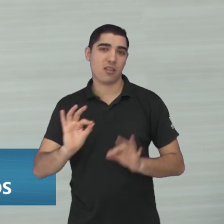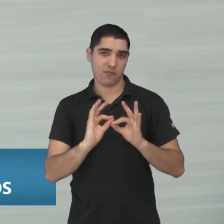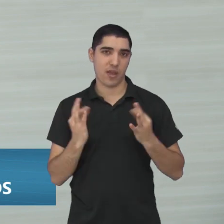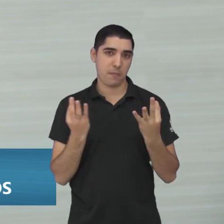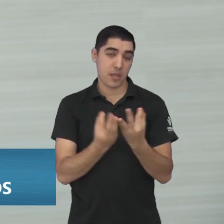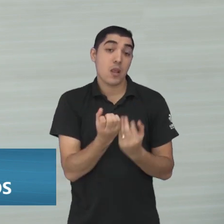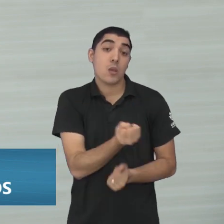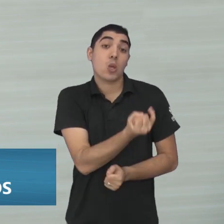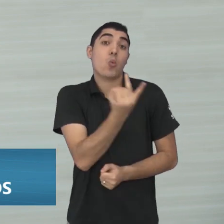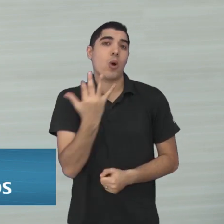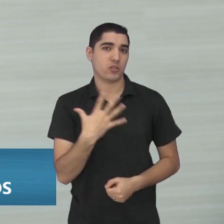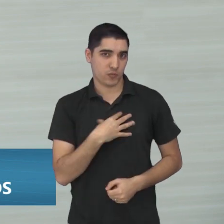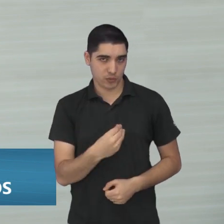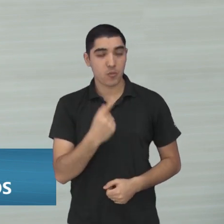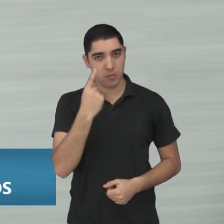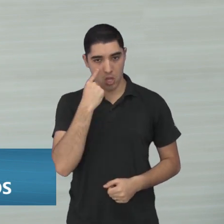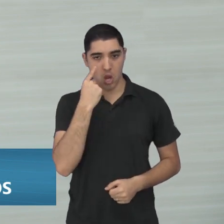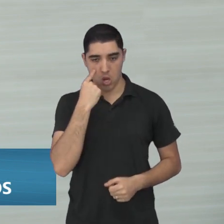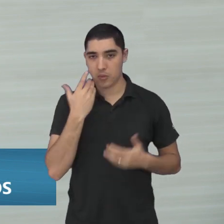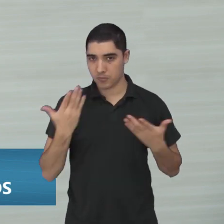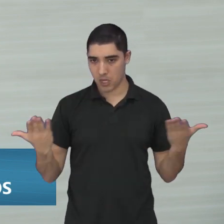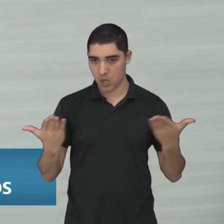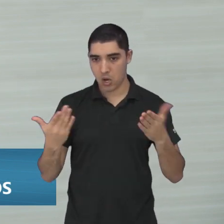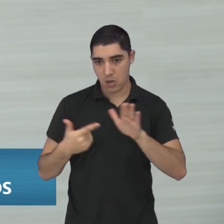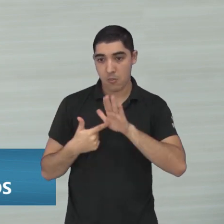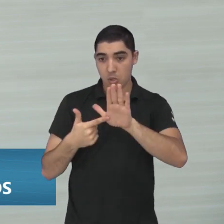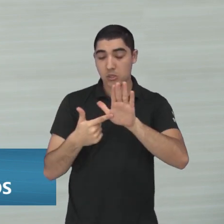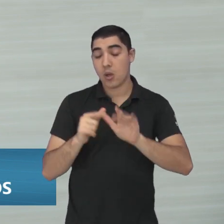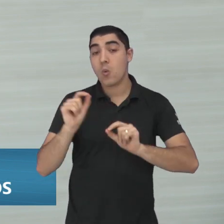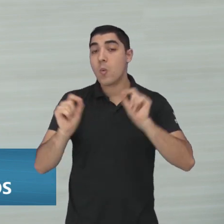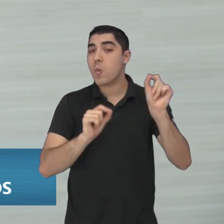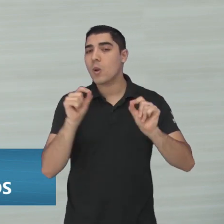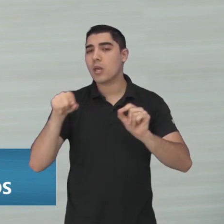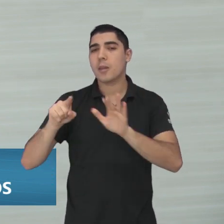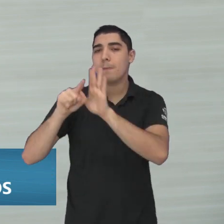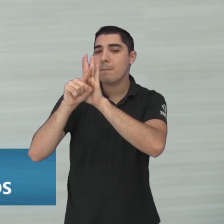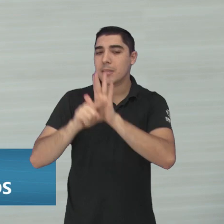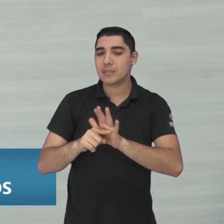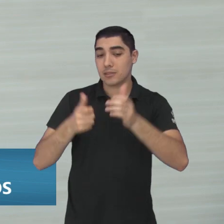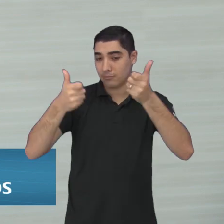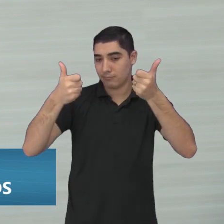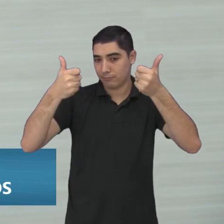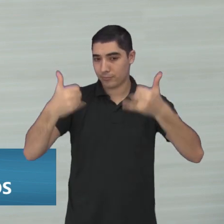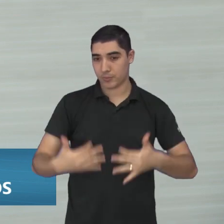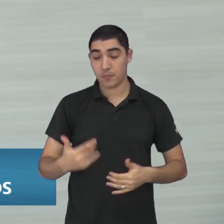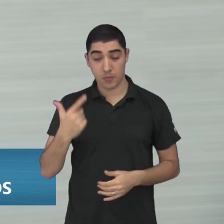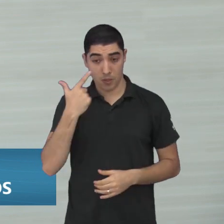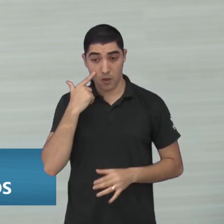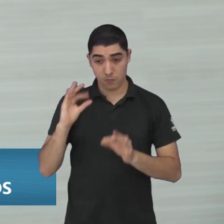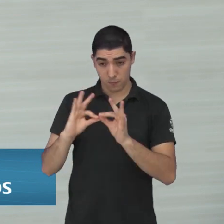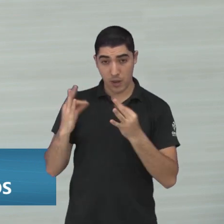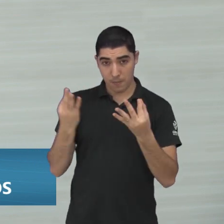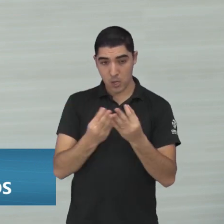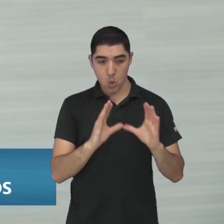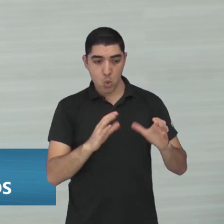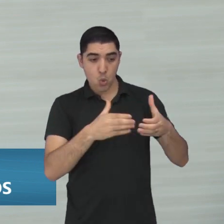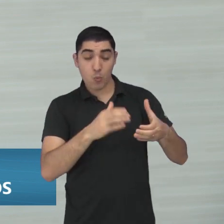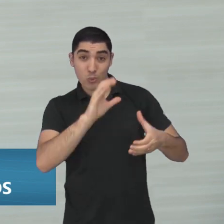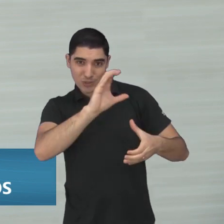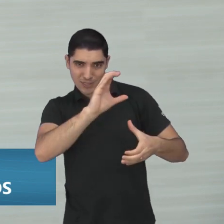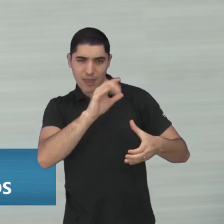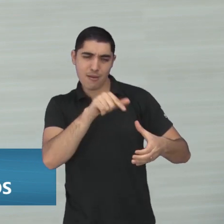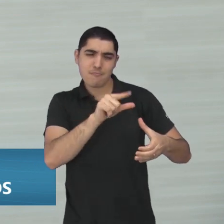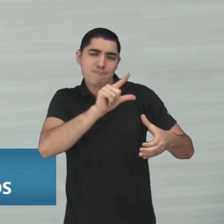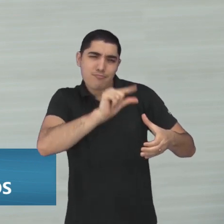quantidade de filhos, tá bom? Então vamos lá, eu vou passar o que essa pesquisa apontou aqui. As famílias que integram a